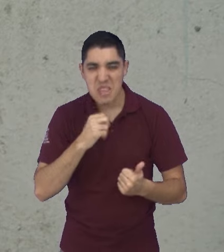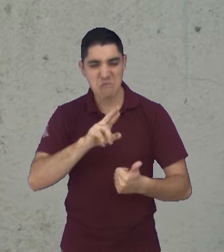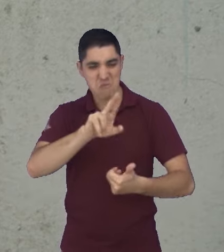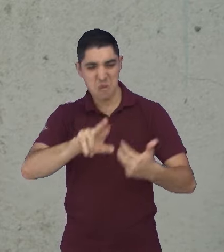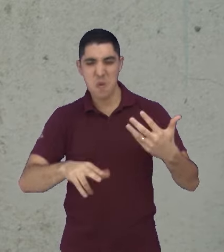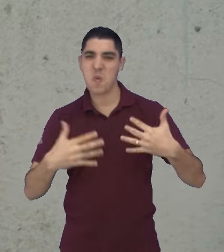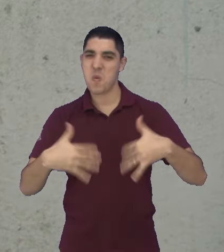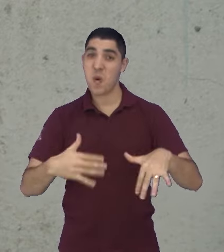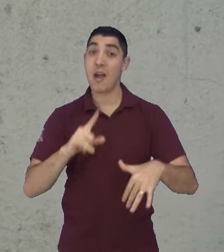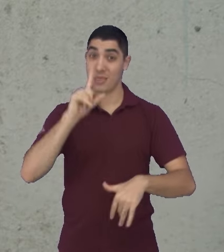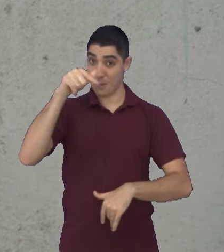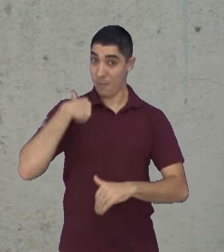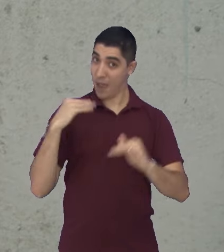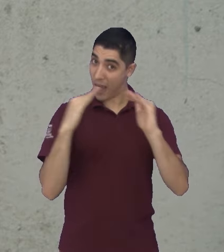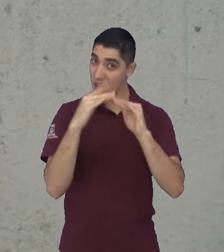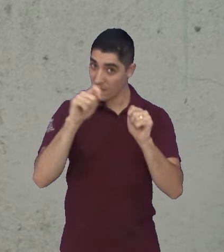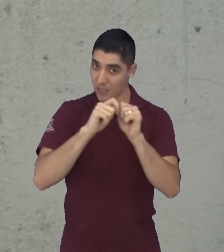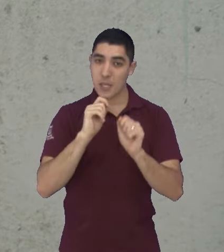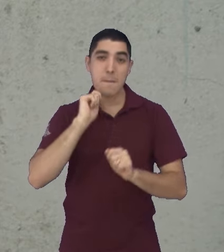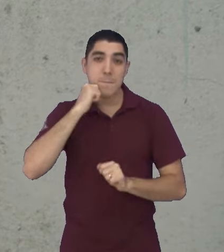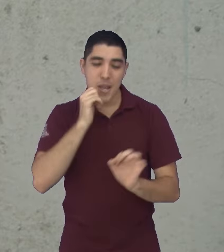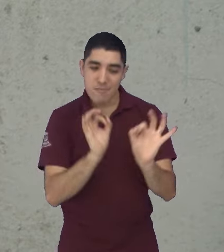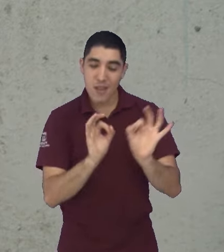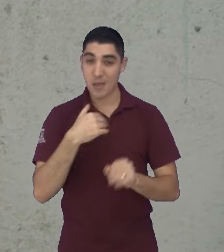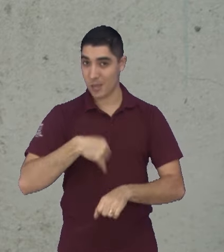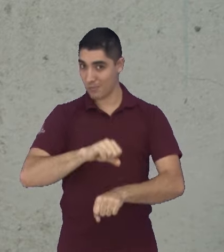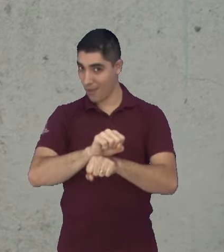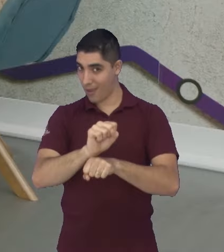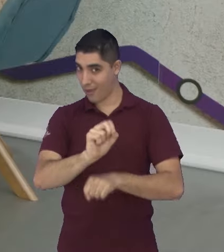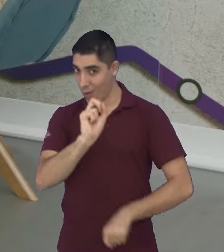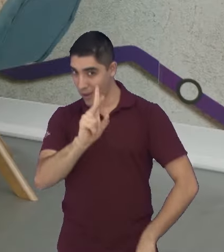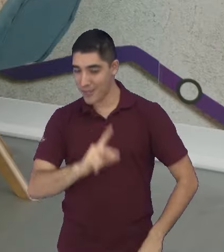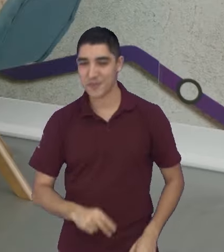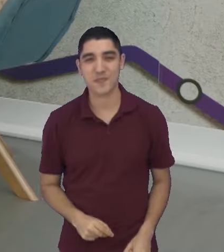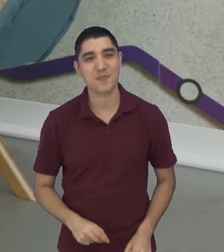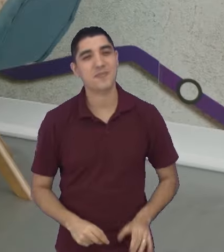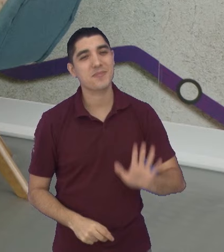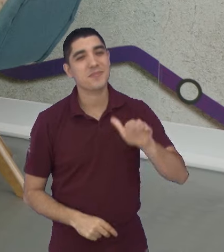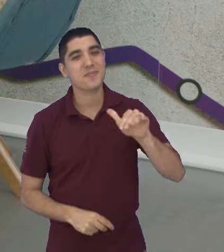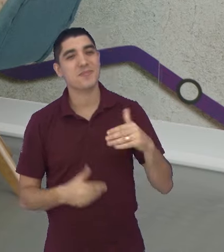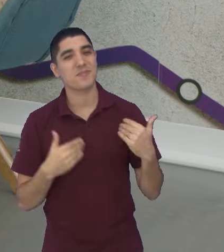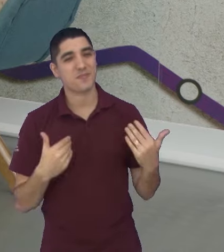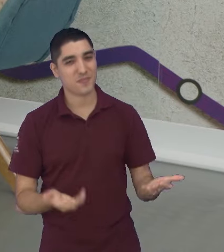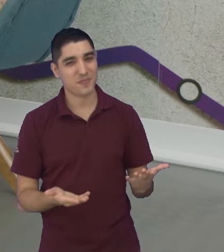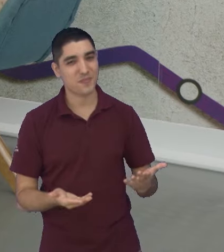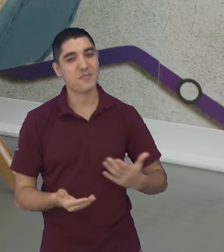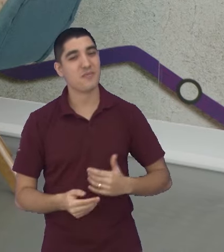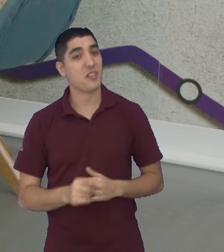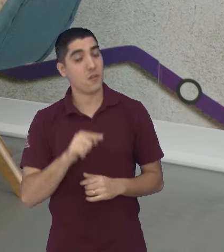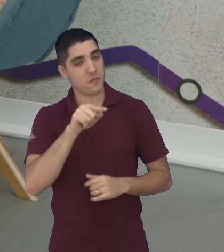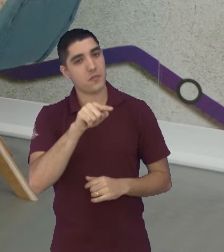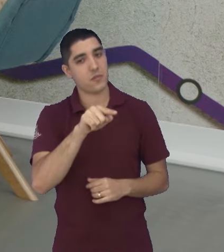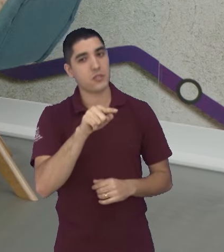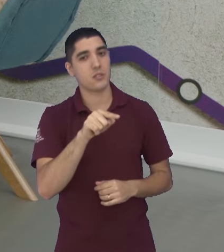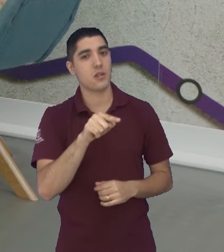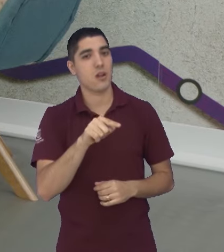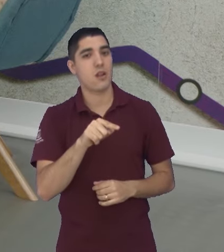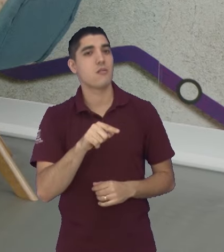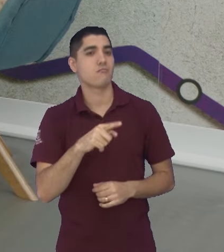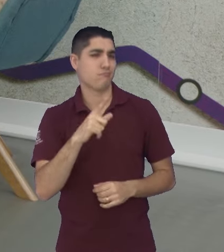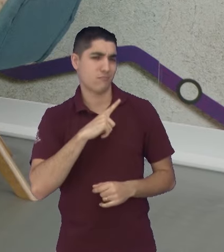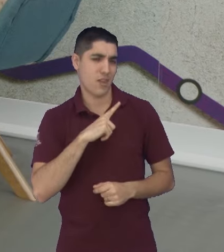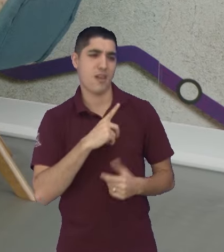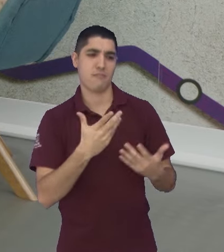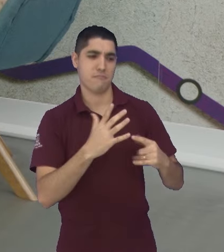viu? Um pãozinho lá em casa mais tarde, viu? Estou esperando. Tati, vamos voltar aqui um pouquinho para o estúdio. Como você, as máquinas, né,